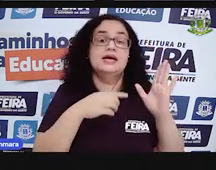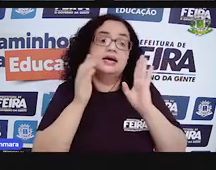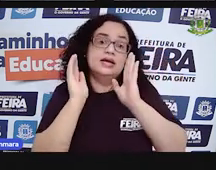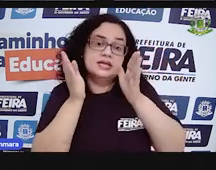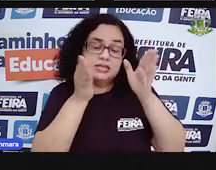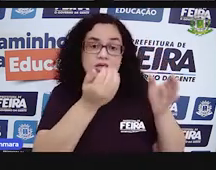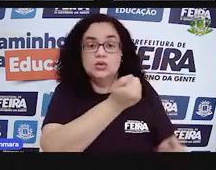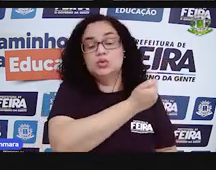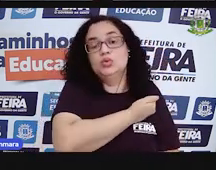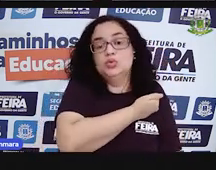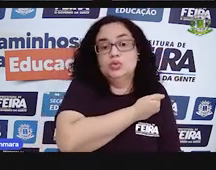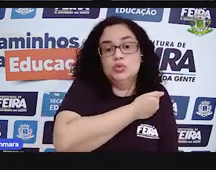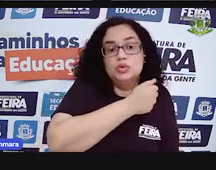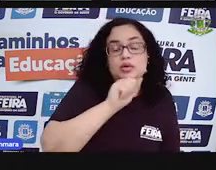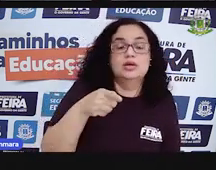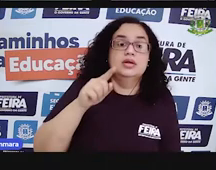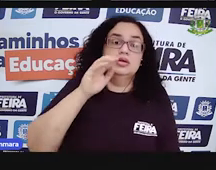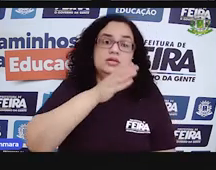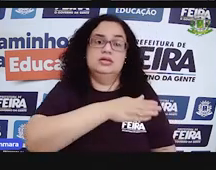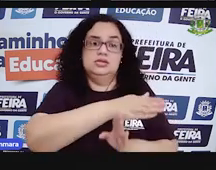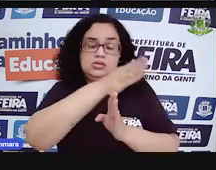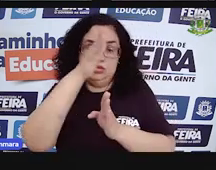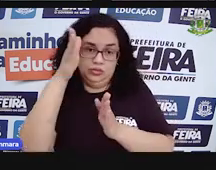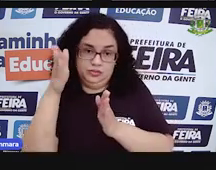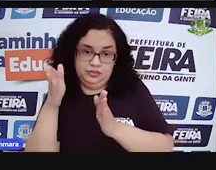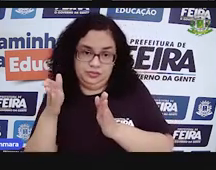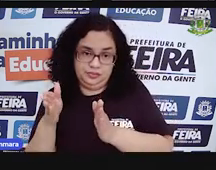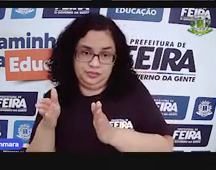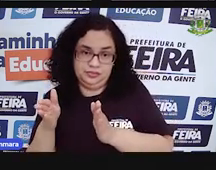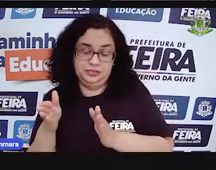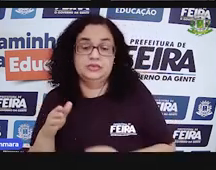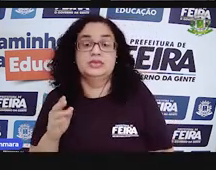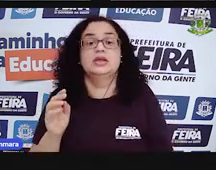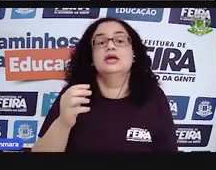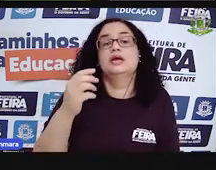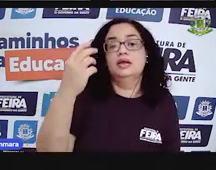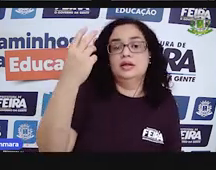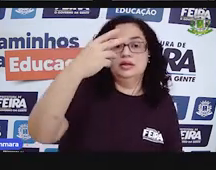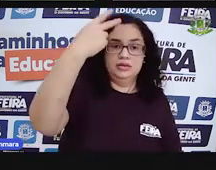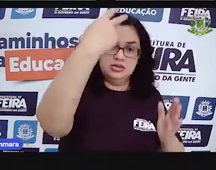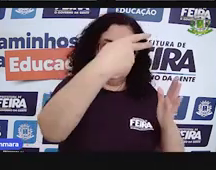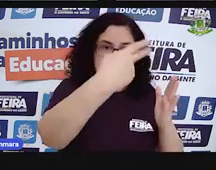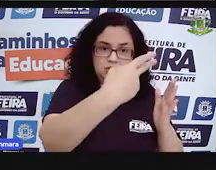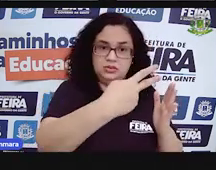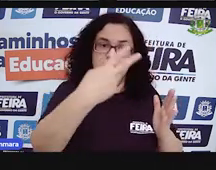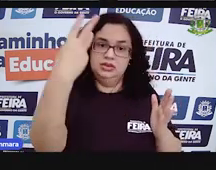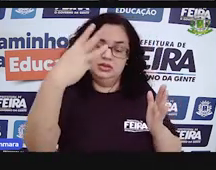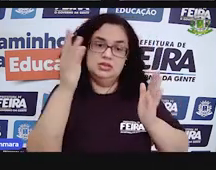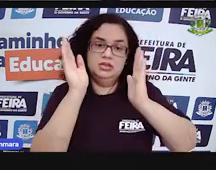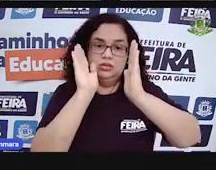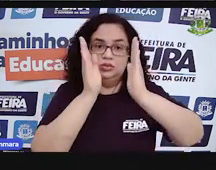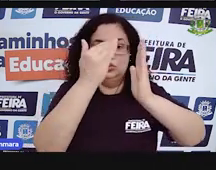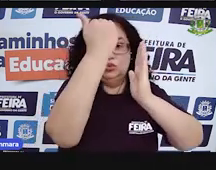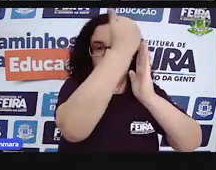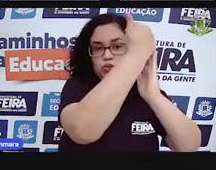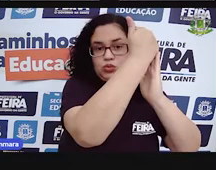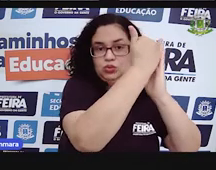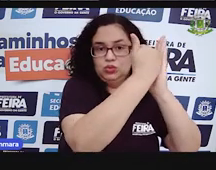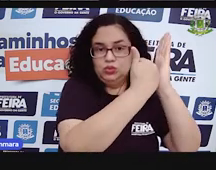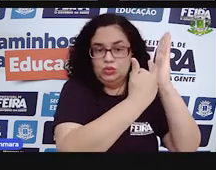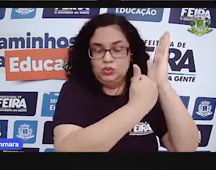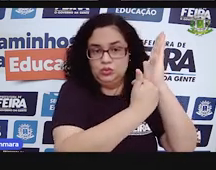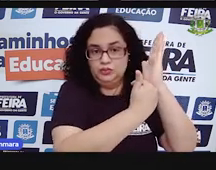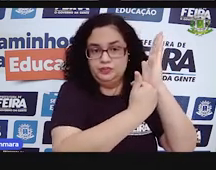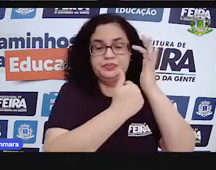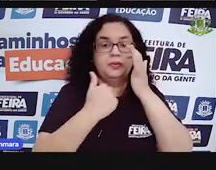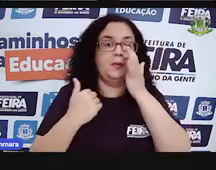próximos números, ó. Da segunda fileira, da terceira fileira e assim vai. Número embaixo de número e vírgula